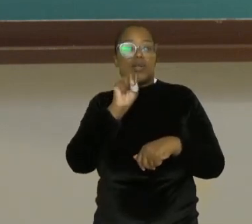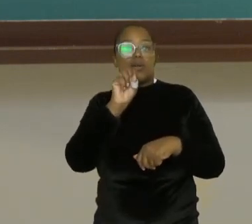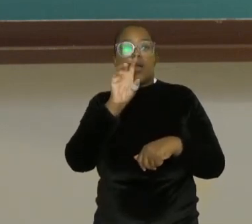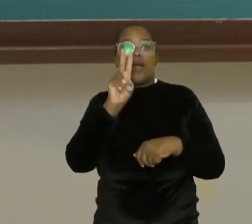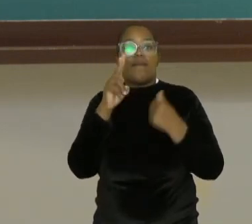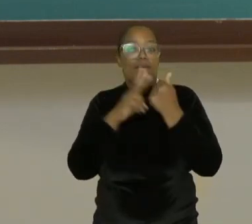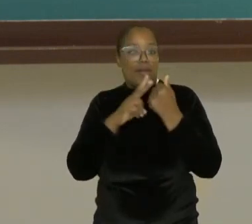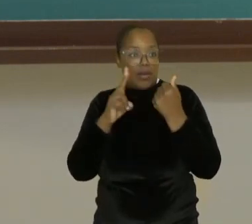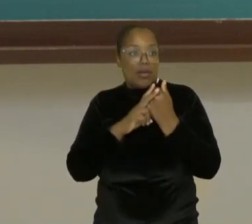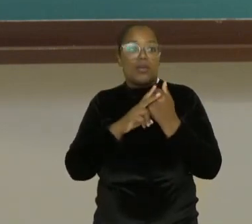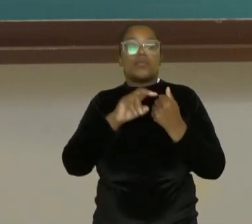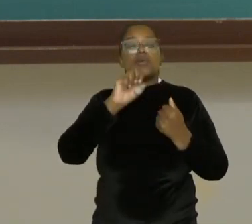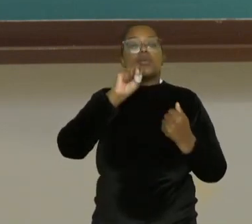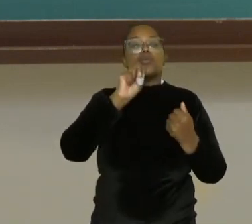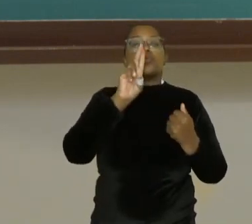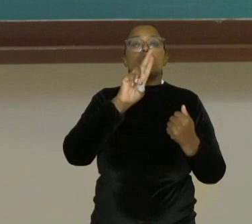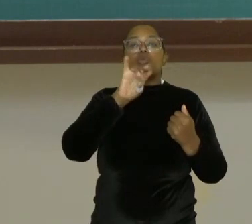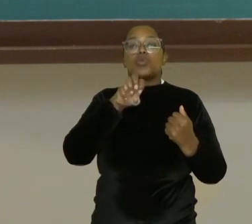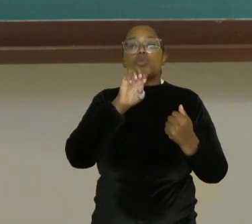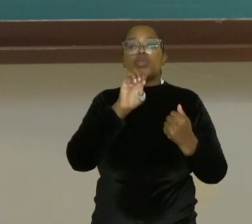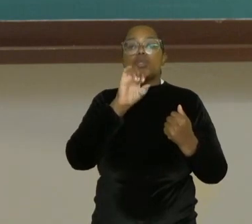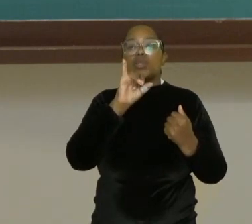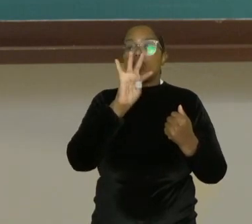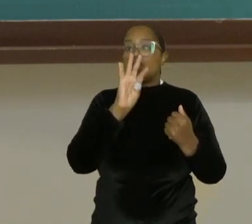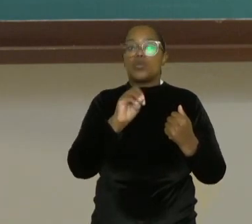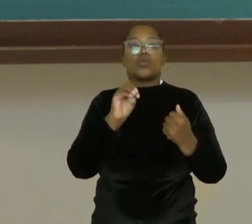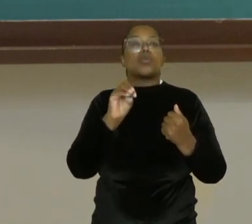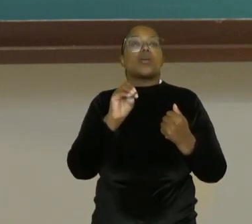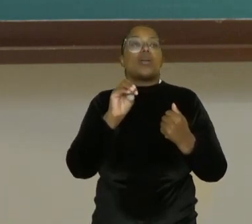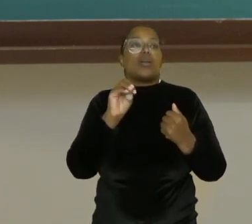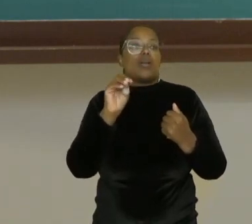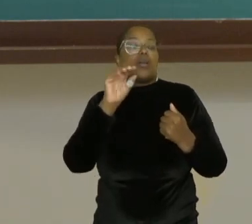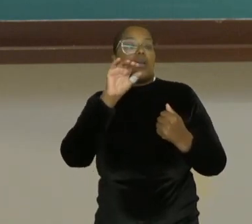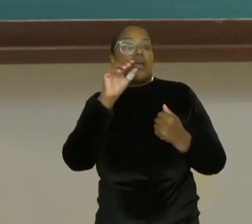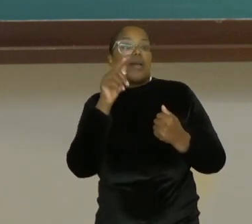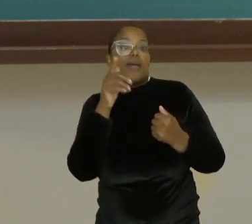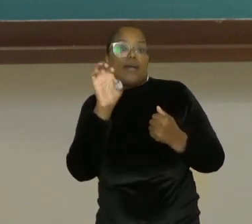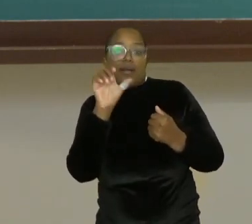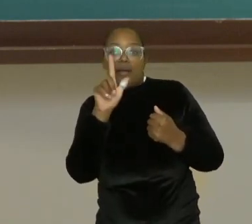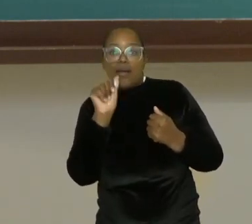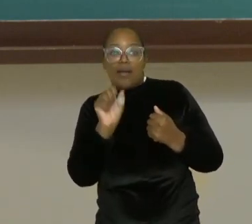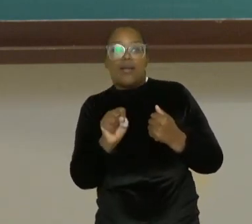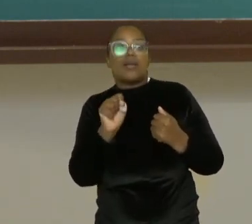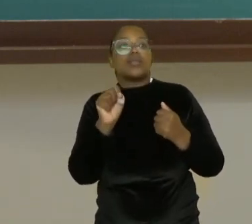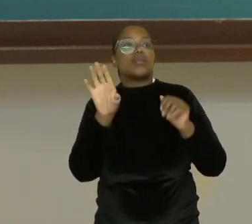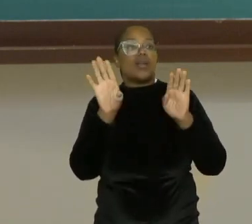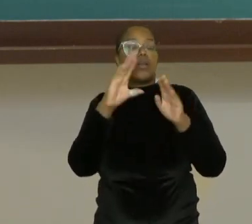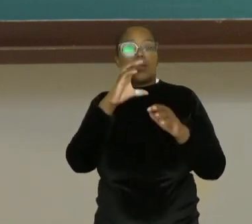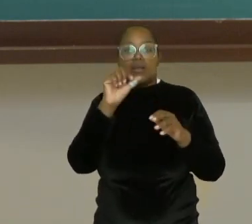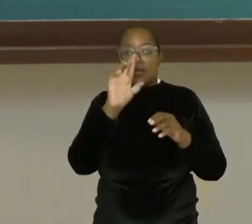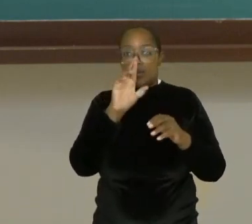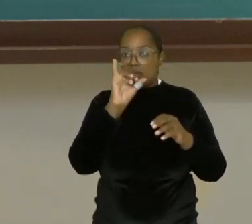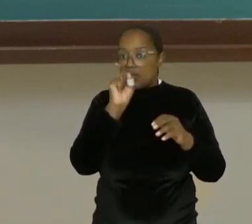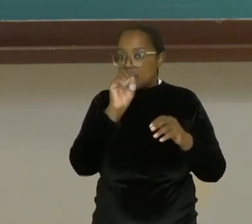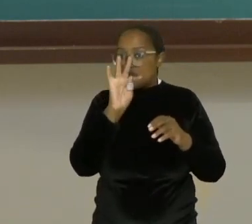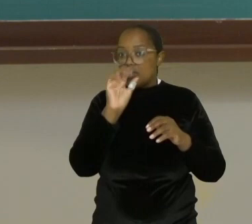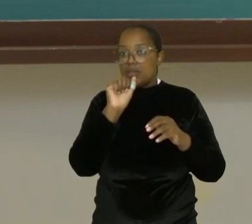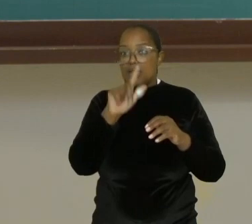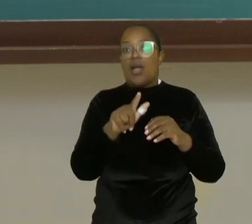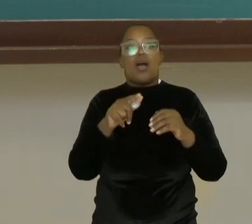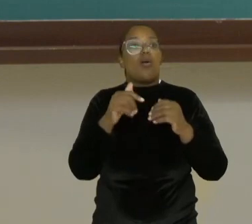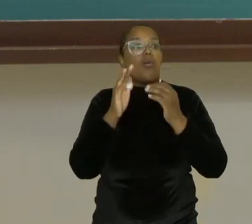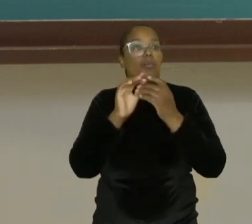diamante brilhavam. O cristal e o diamante são sujeitos. Como eles são dois, eles estão no plural. Então o